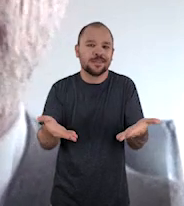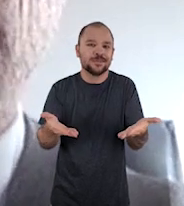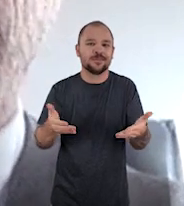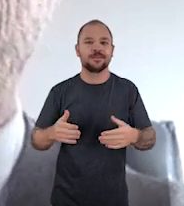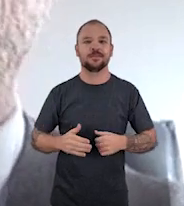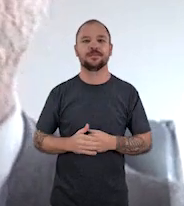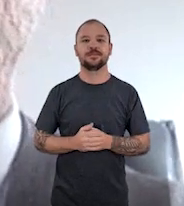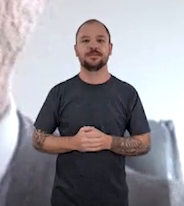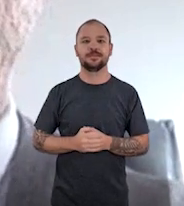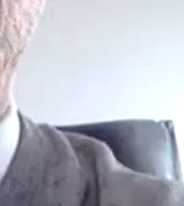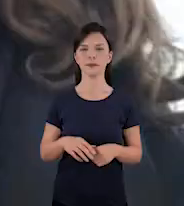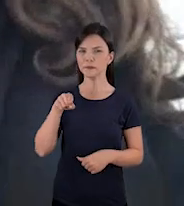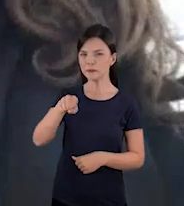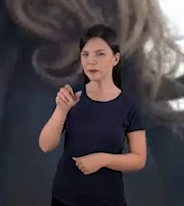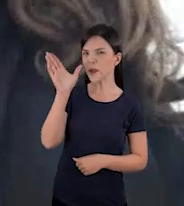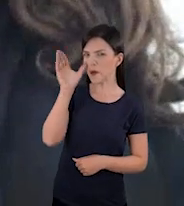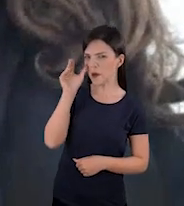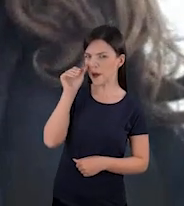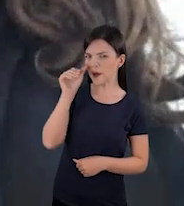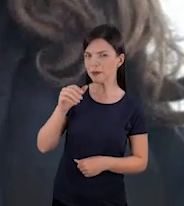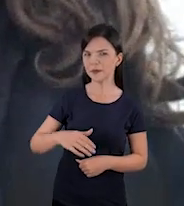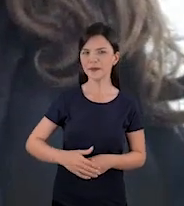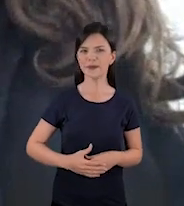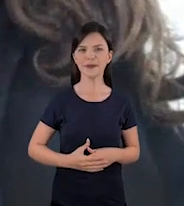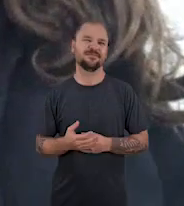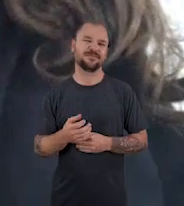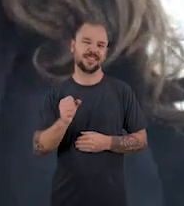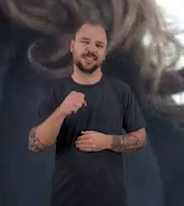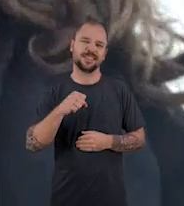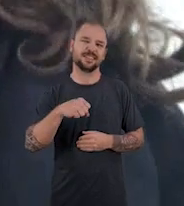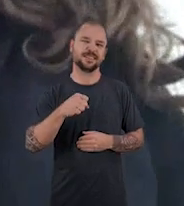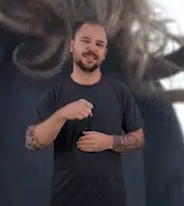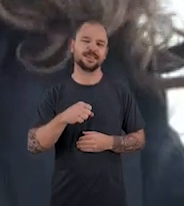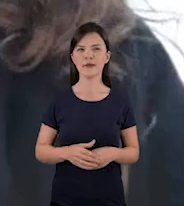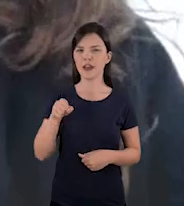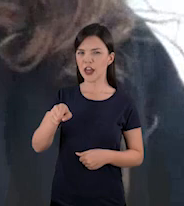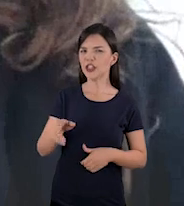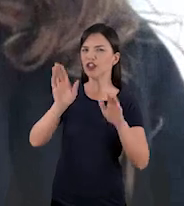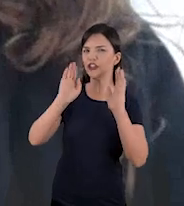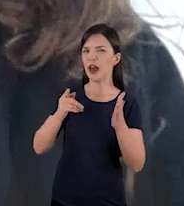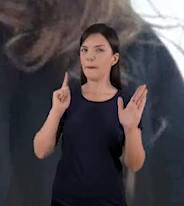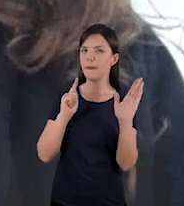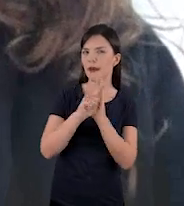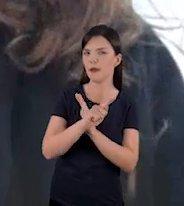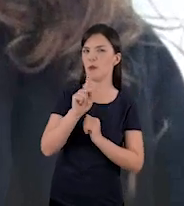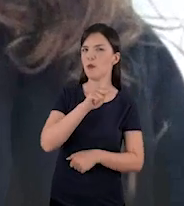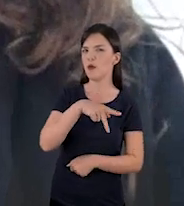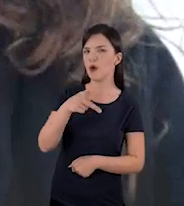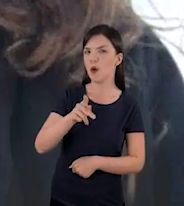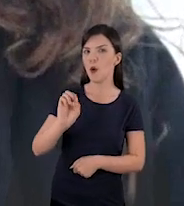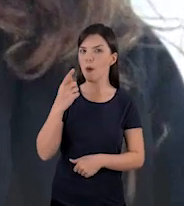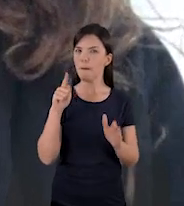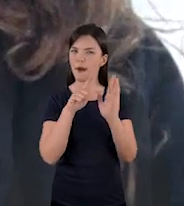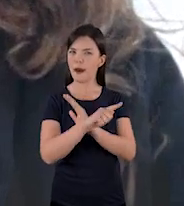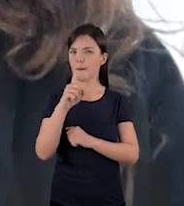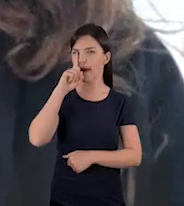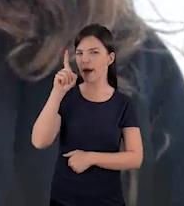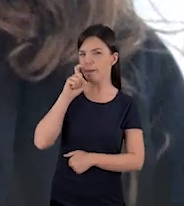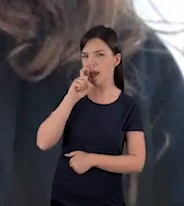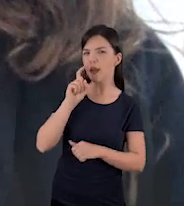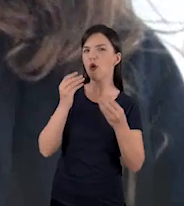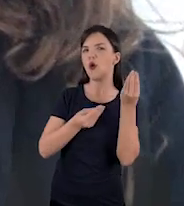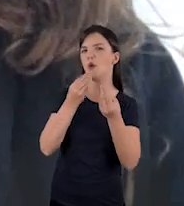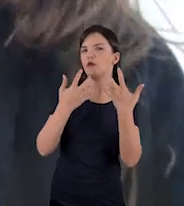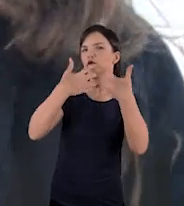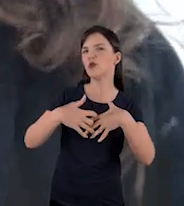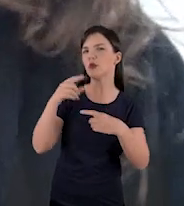entender o porquê das coisas. Então, uma pessoa curiosa? Sim. Tem alguma coisa que você já chegou perguntando, assim, para a professora,